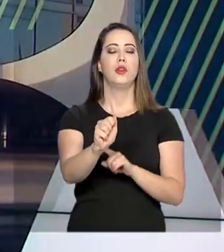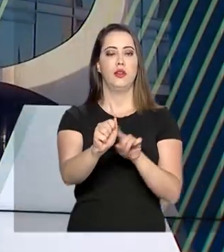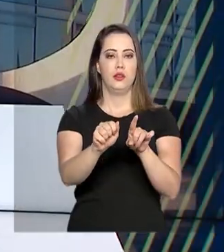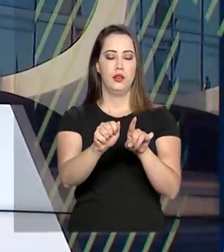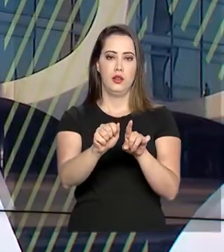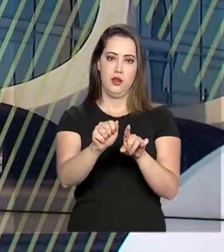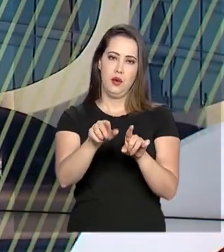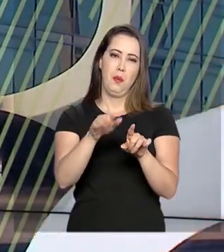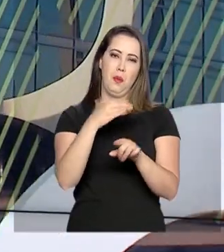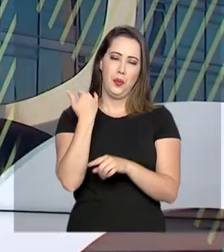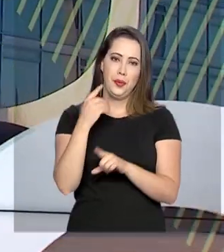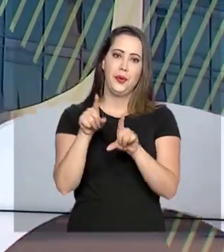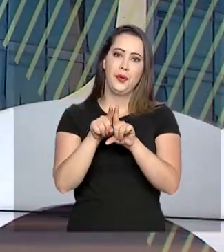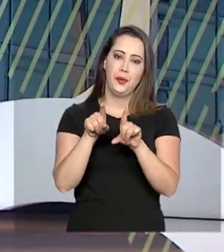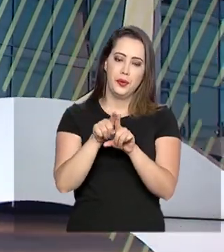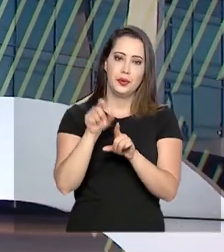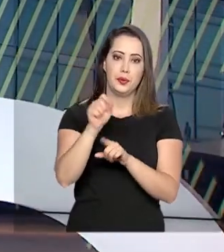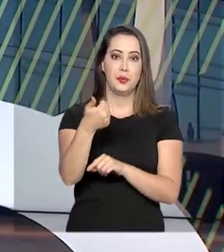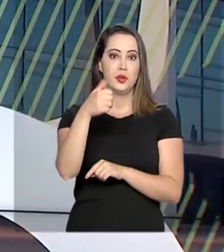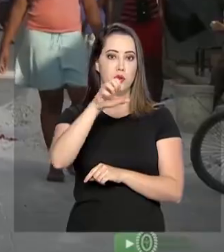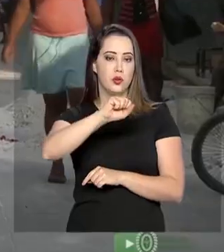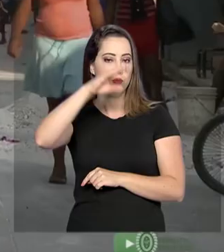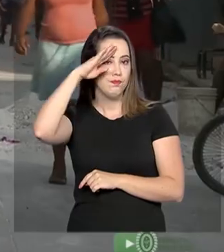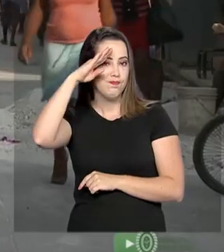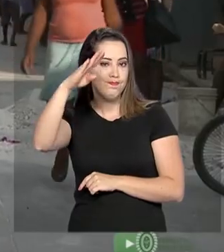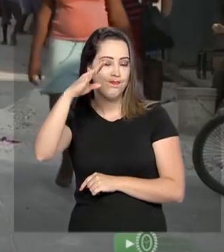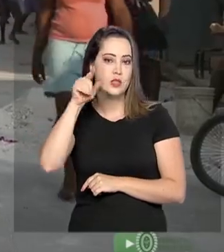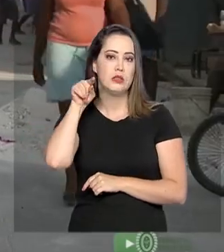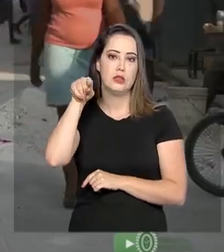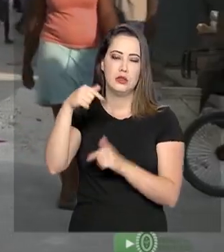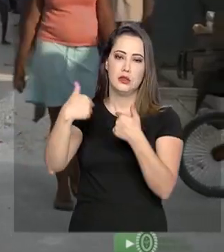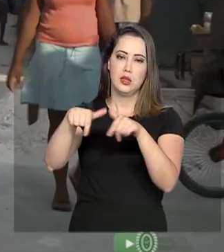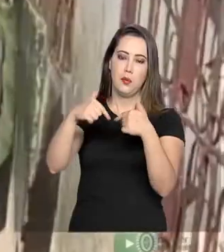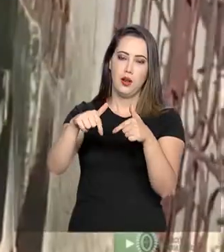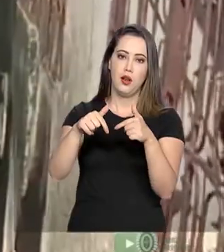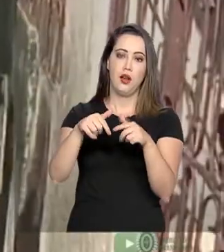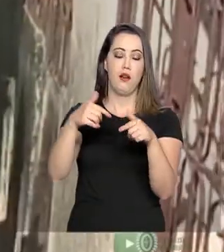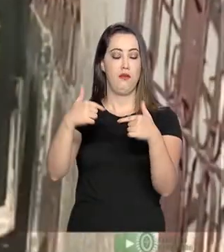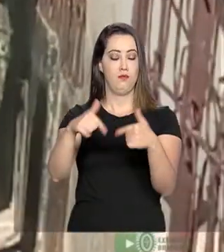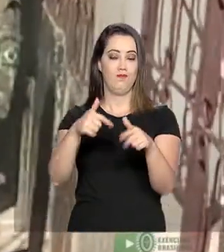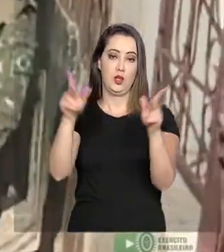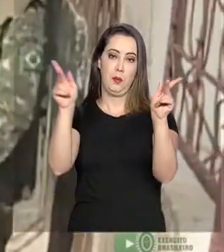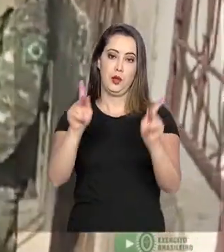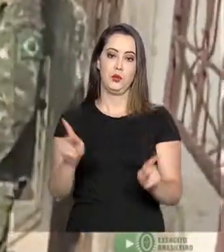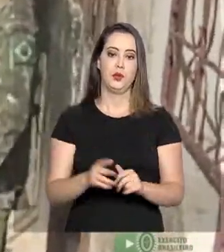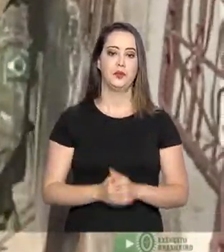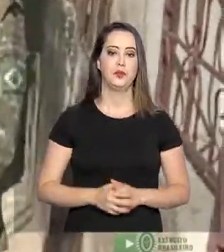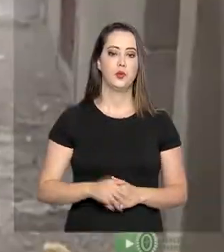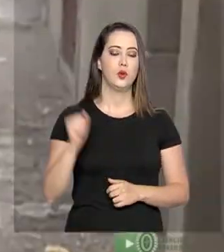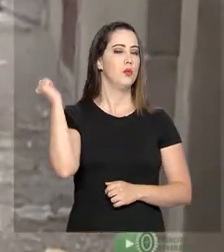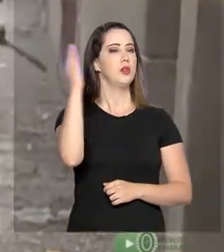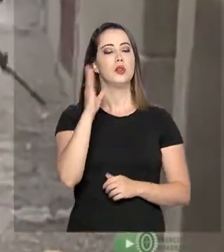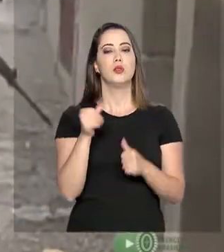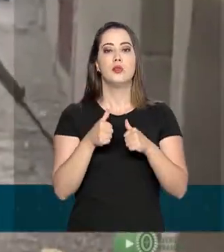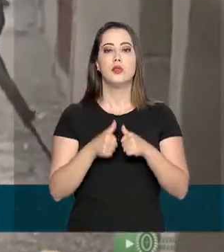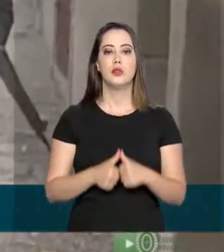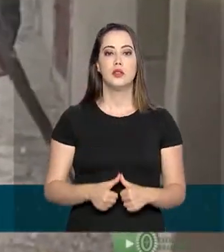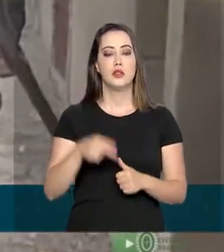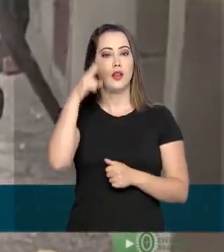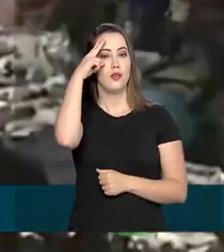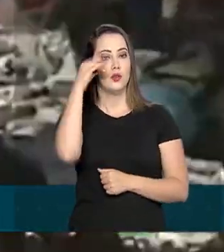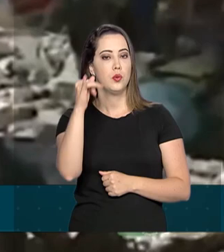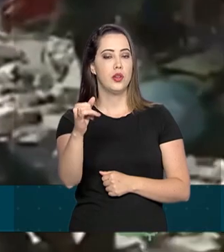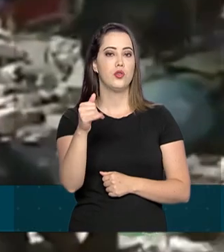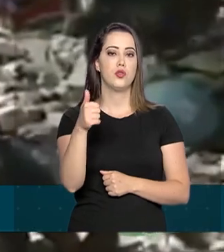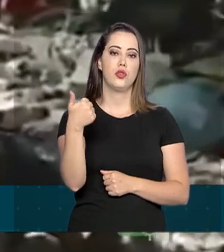missão de paz da ONU naquele país. O Brasil comandou a missão das Nações Unidas para a estabilização do Haiti por 13